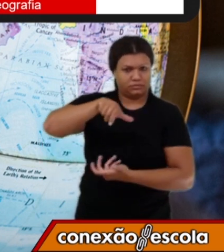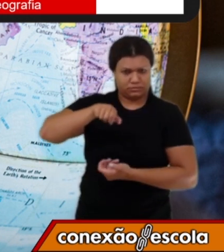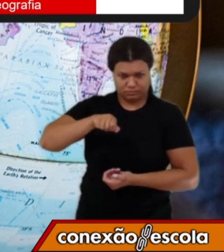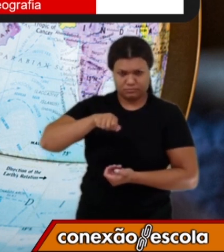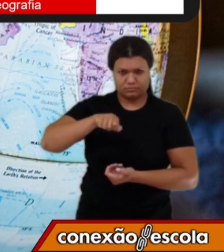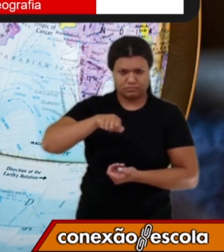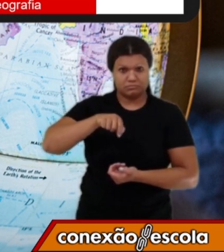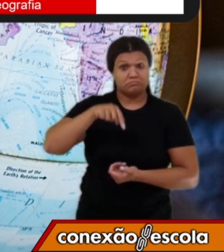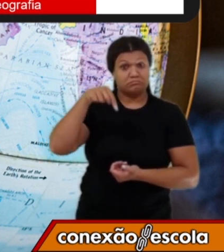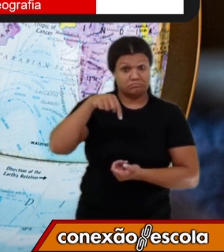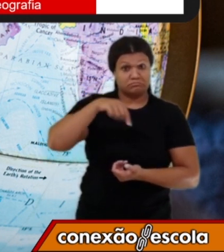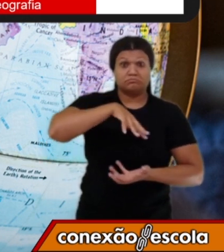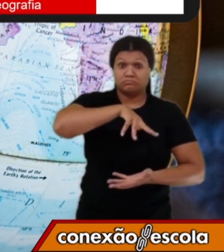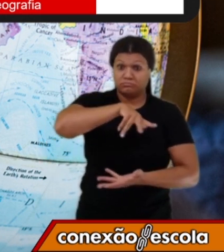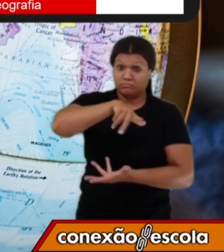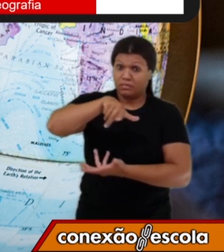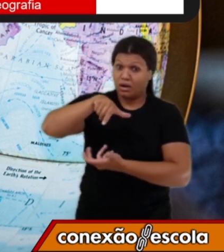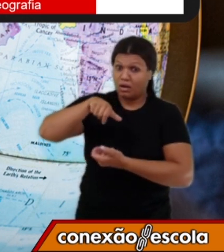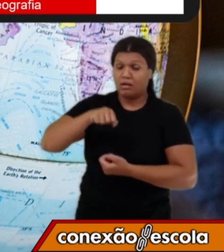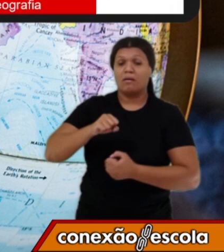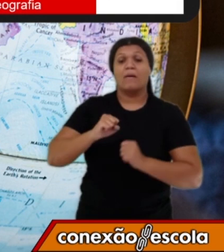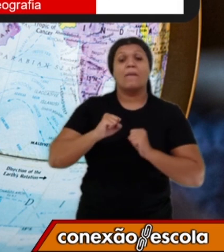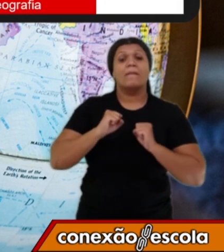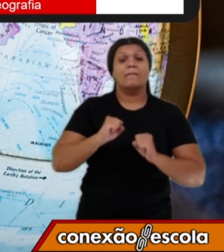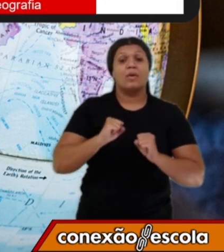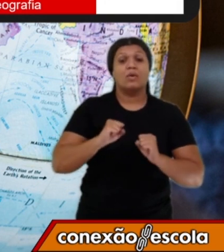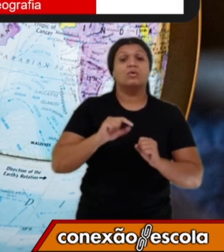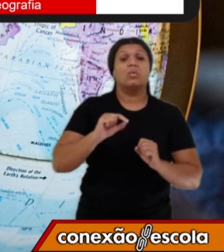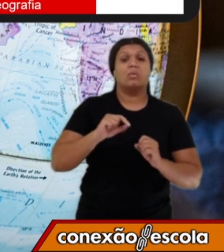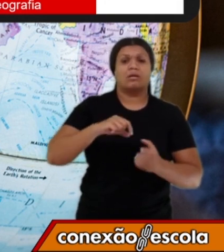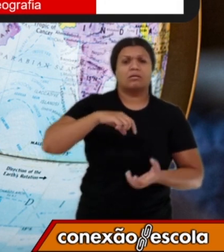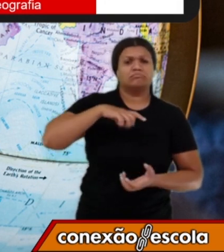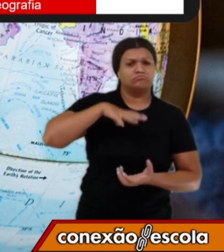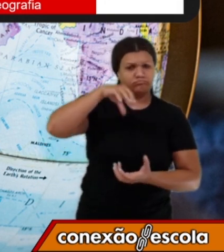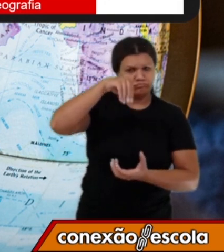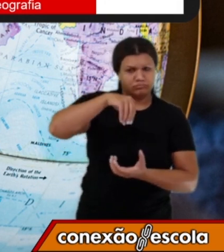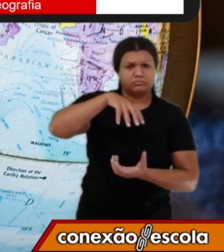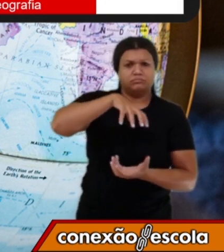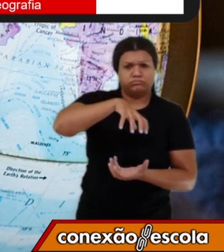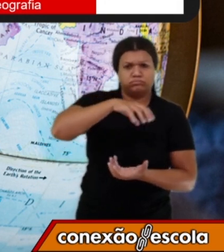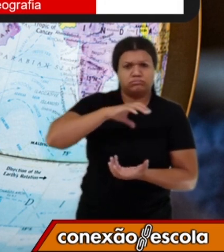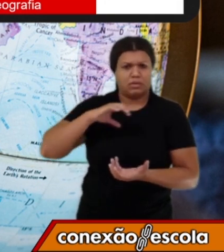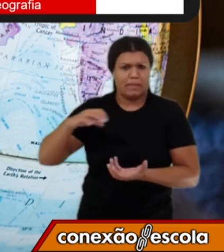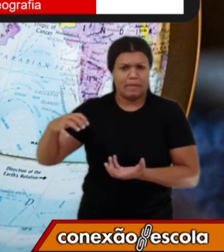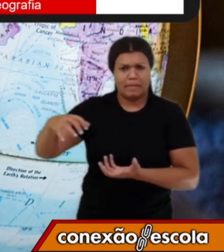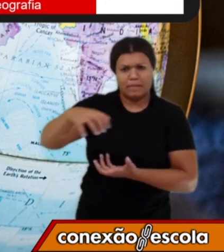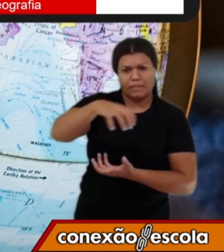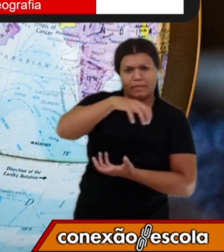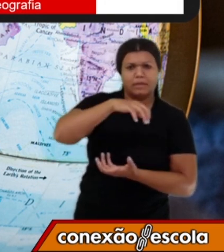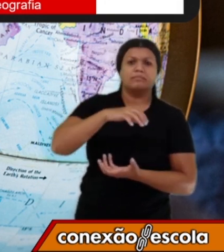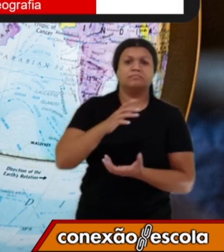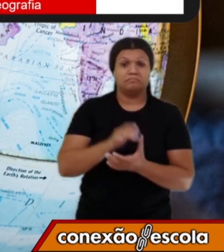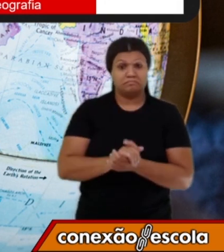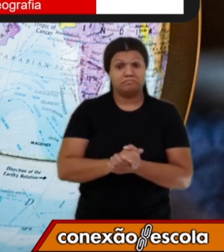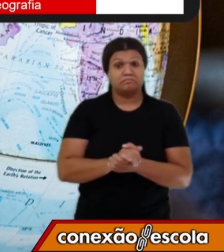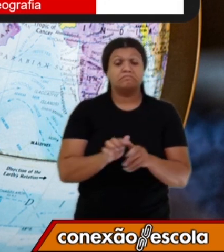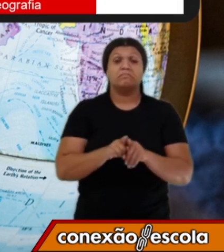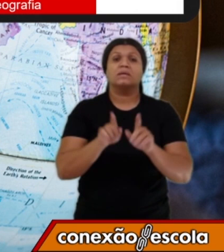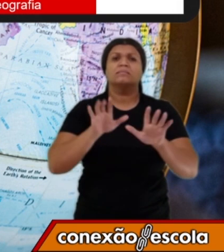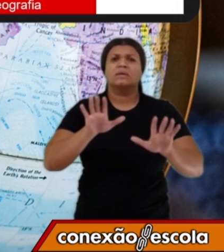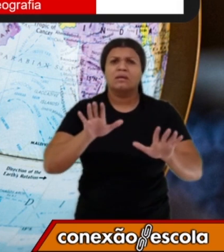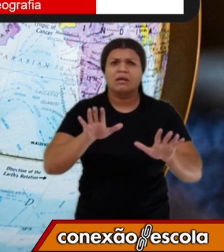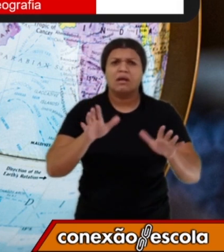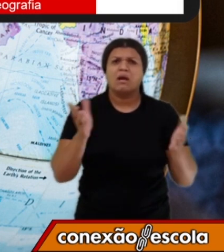continente pode ser uma das massas continentais que compõem o nosso planeta Terra. Mas e agora?